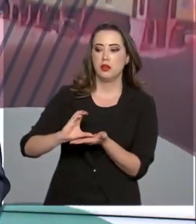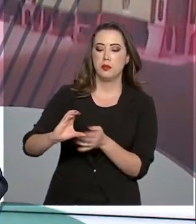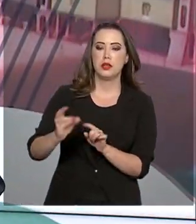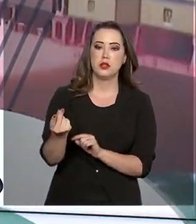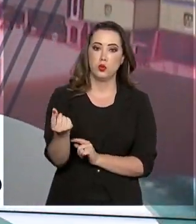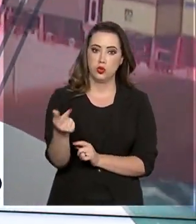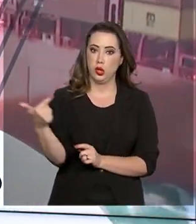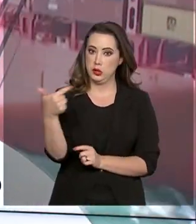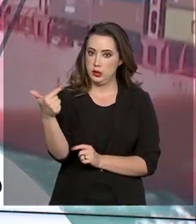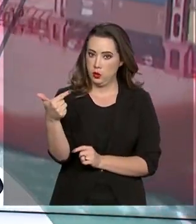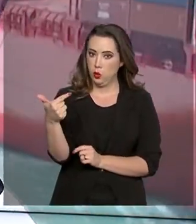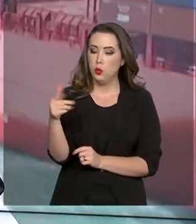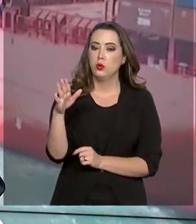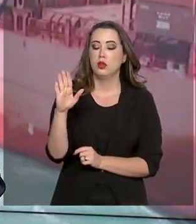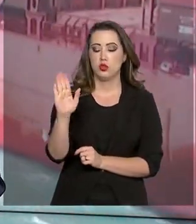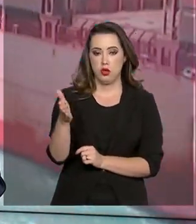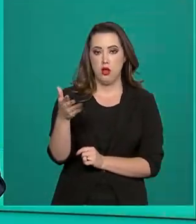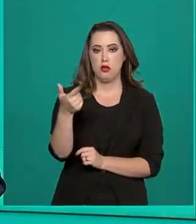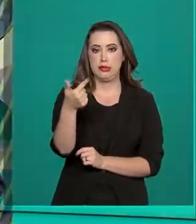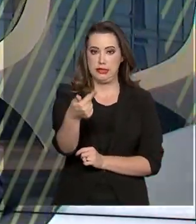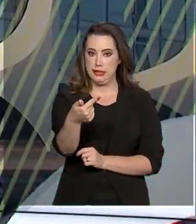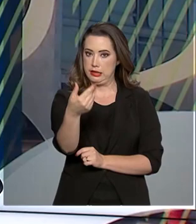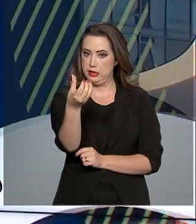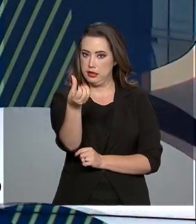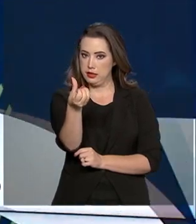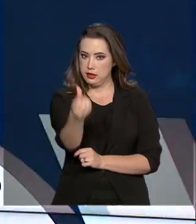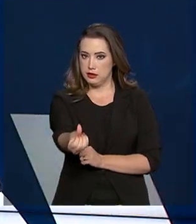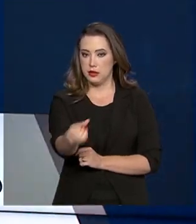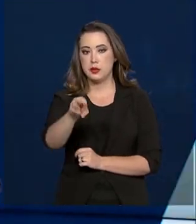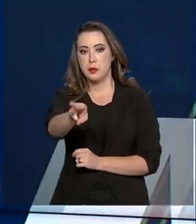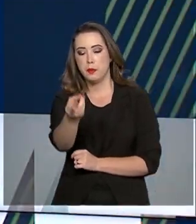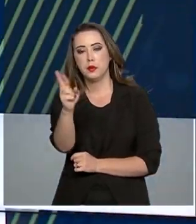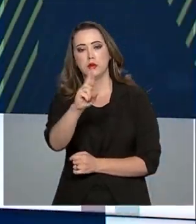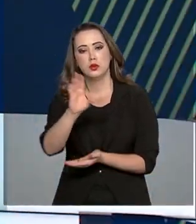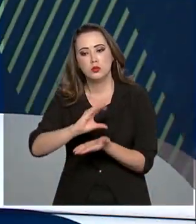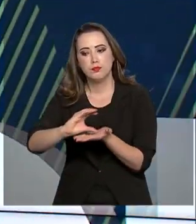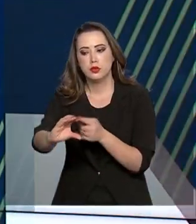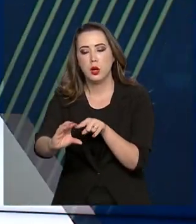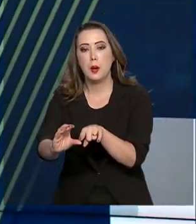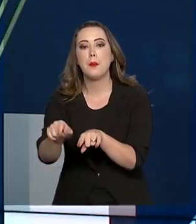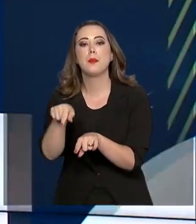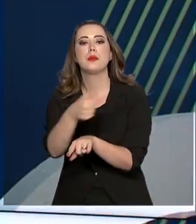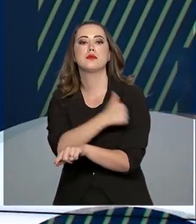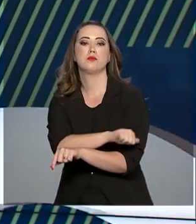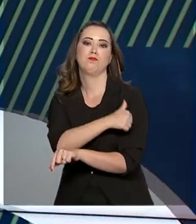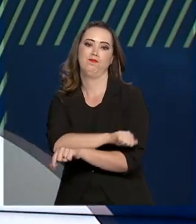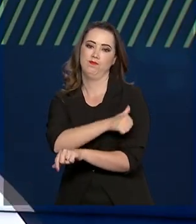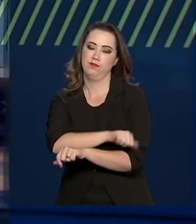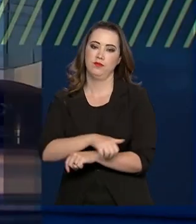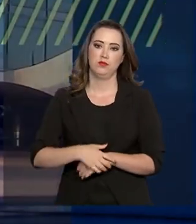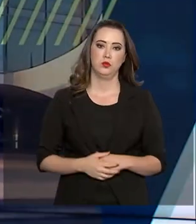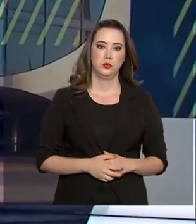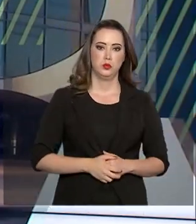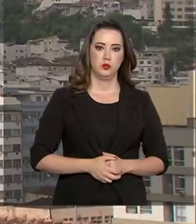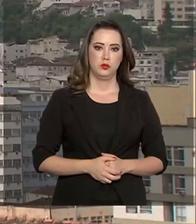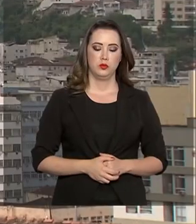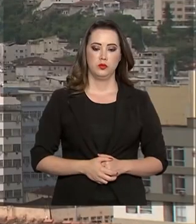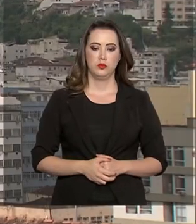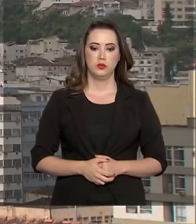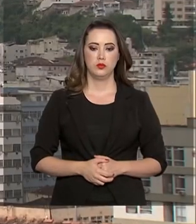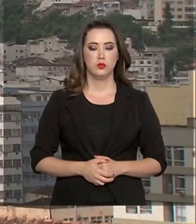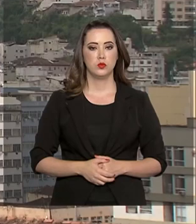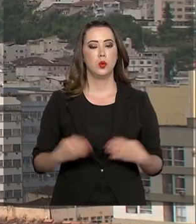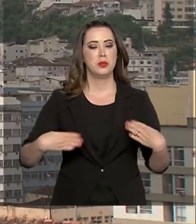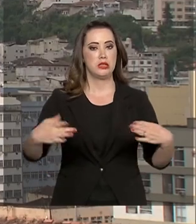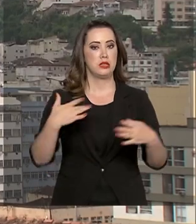parcela no valor de 76 milhões de reais para socorrer a saúde na cidade do Rio de Janeiro. O